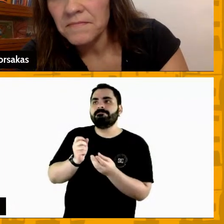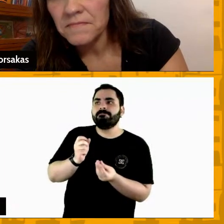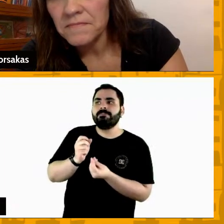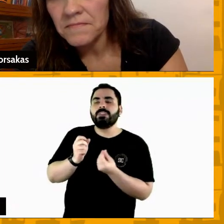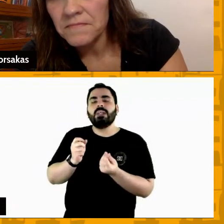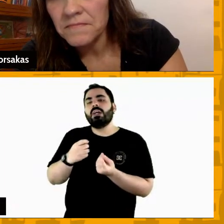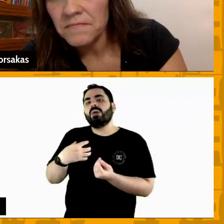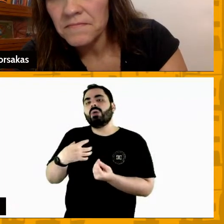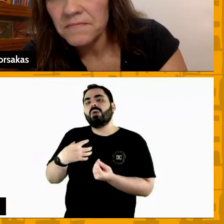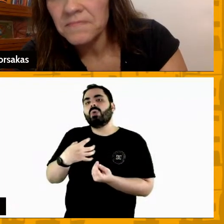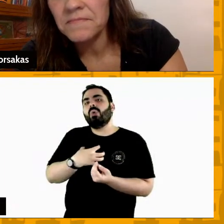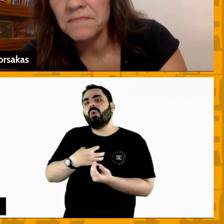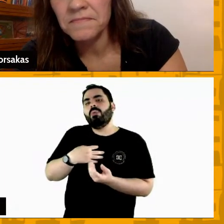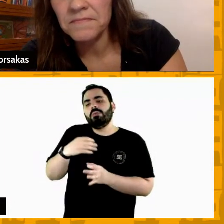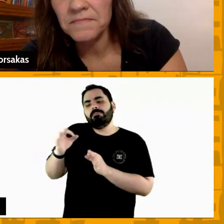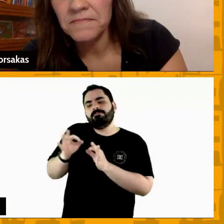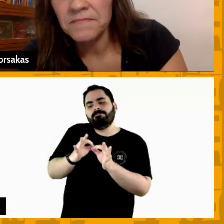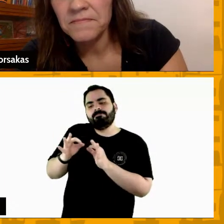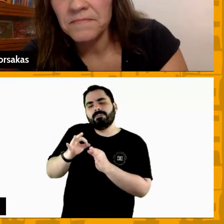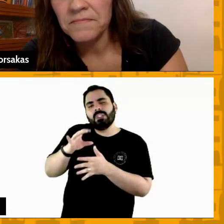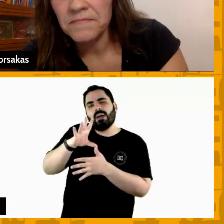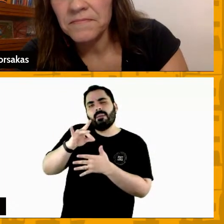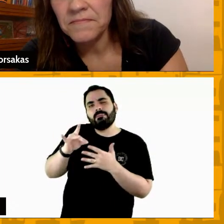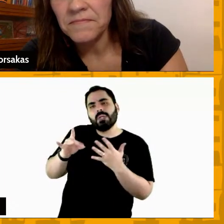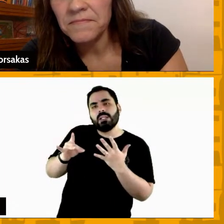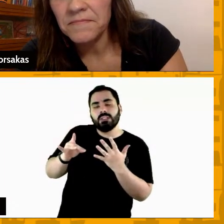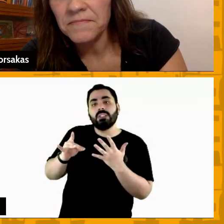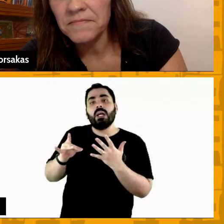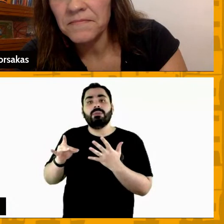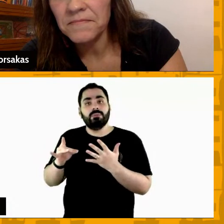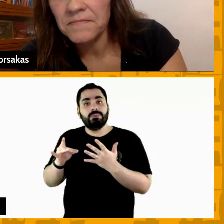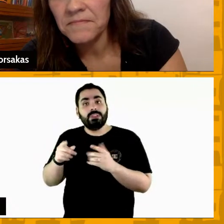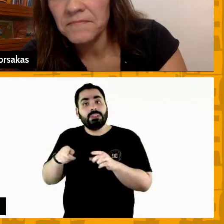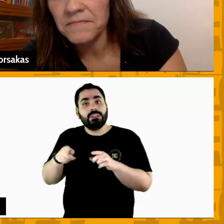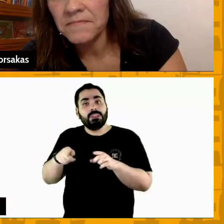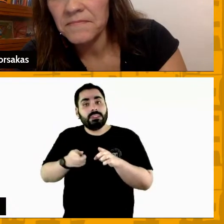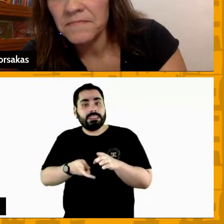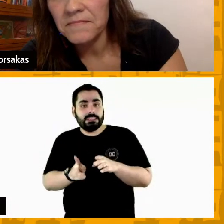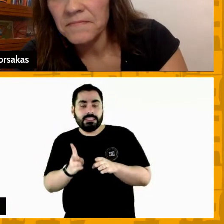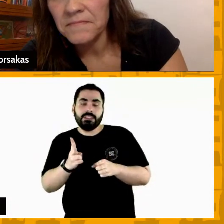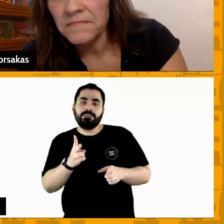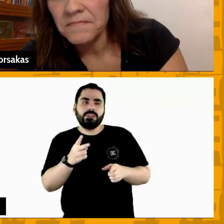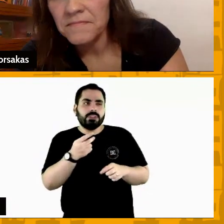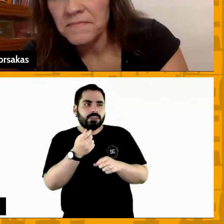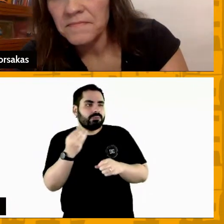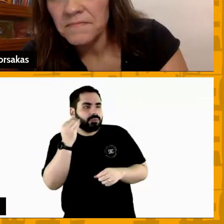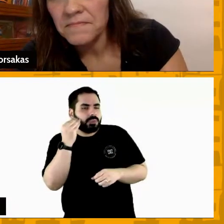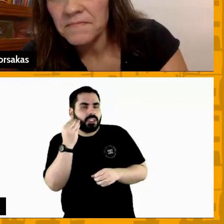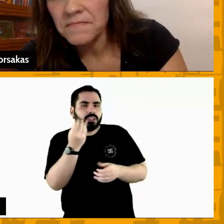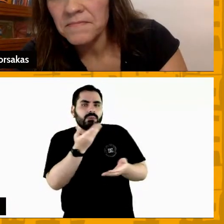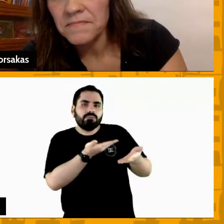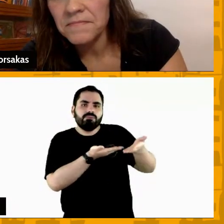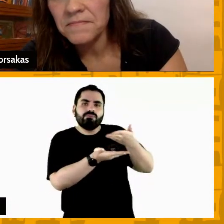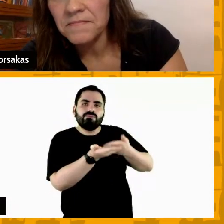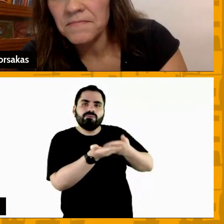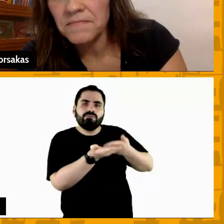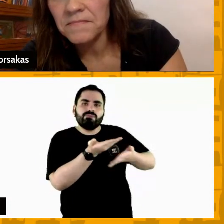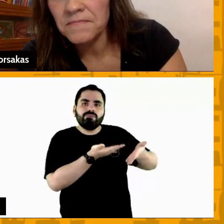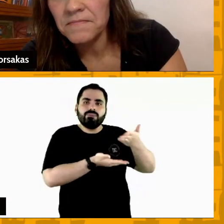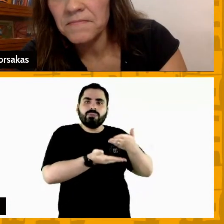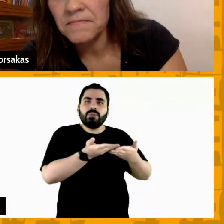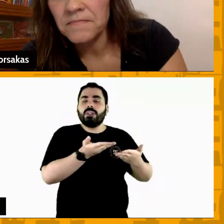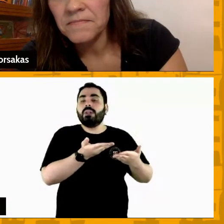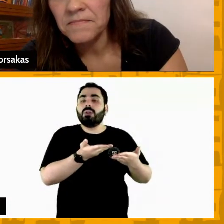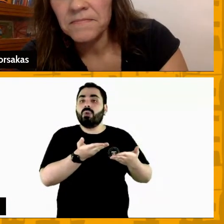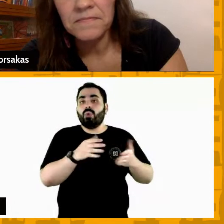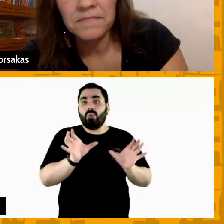detalhes a gente procura trocar ideia com toda a comissão técnica eu particularmente eu faço um